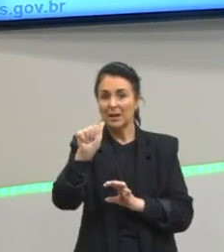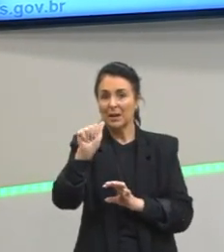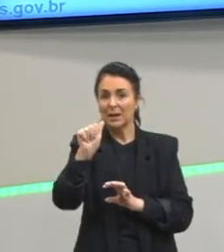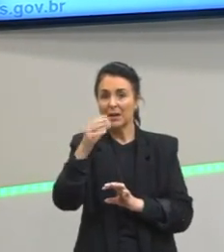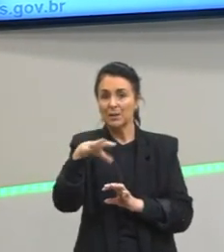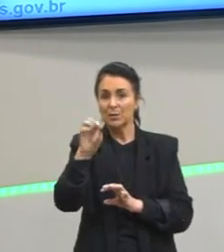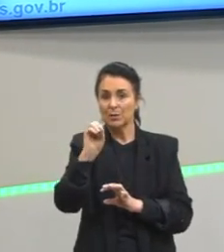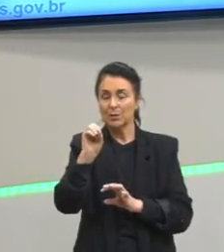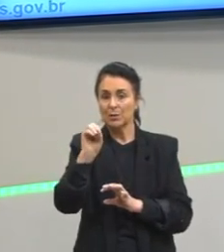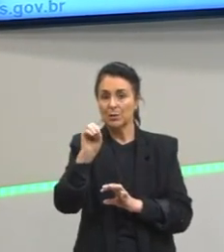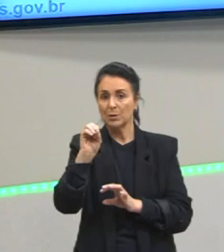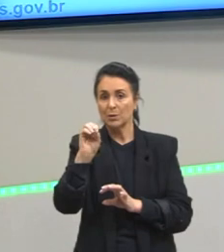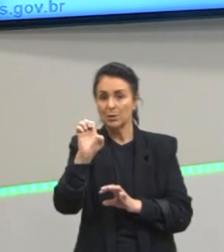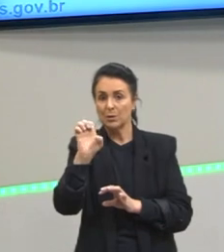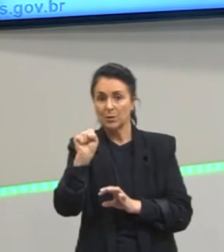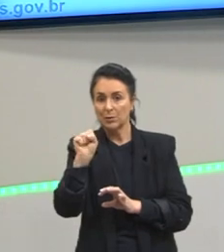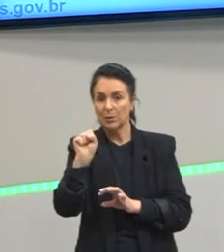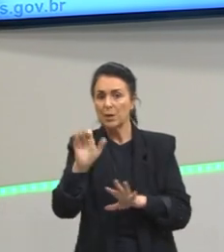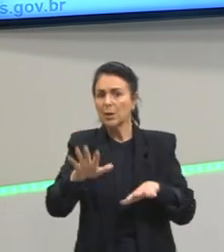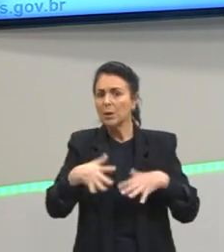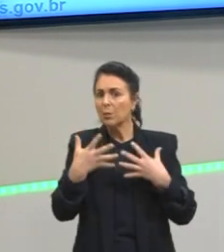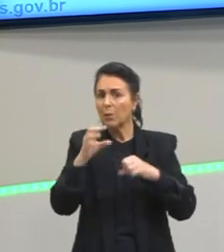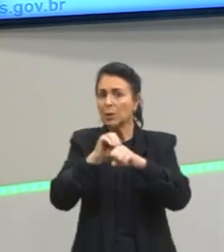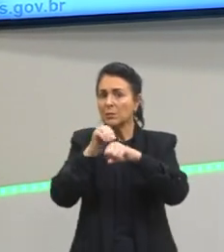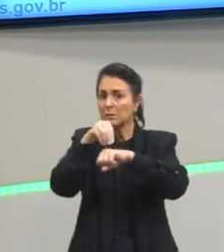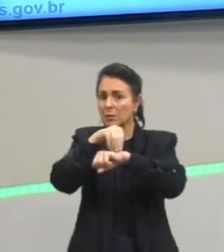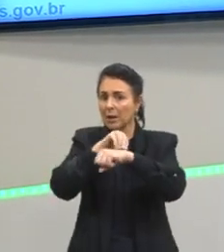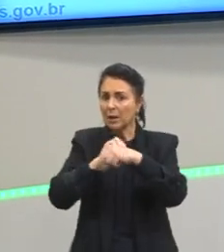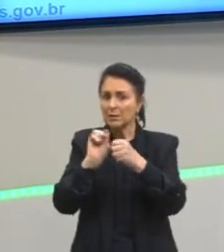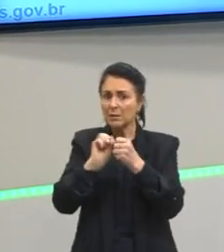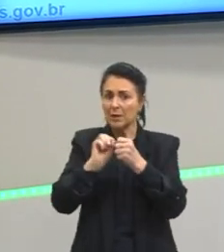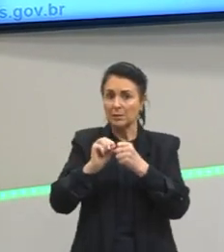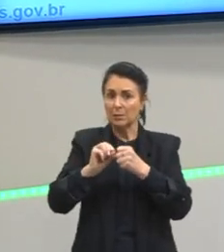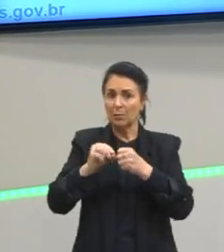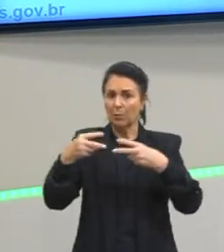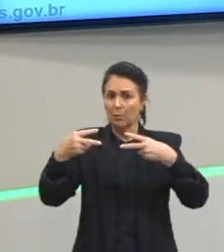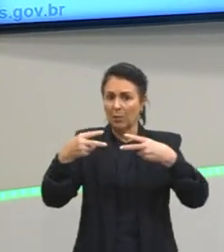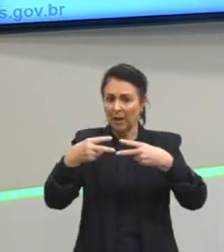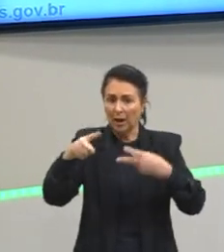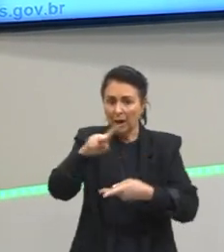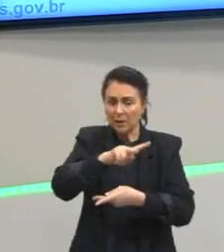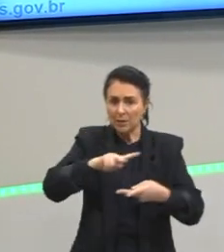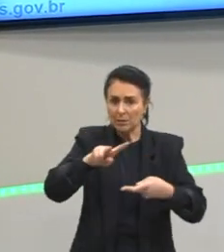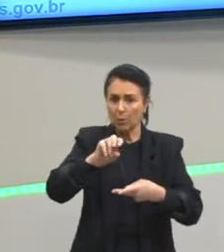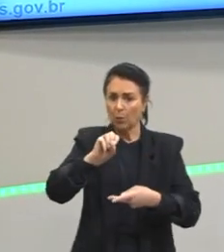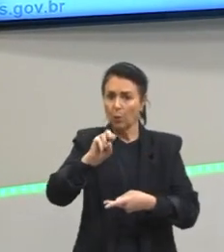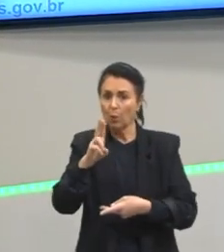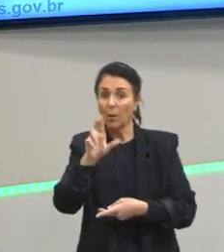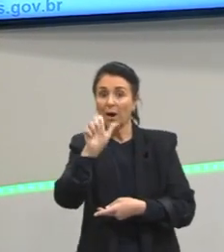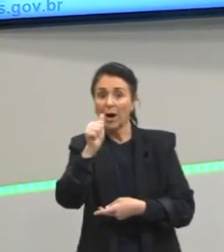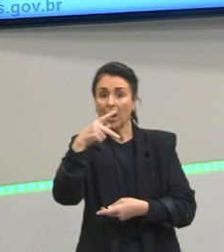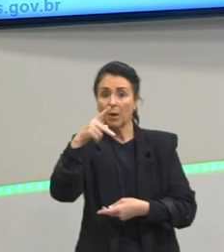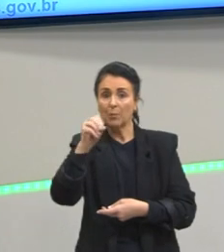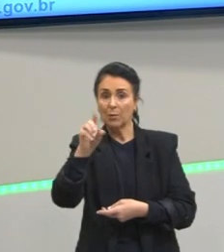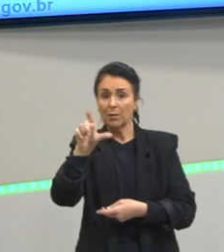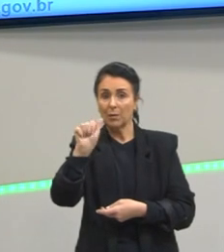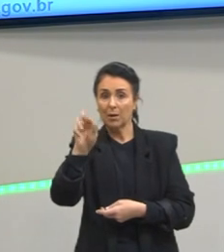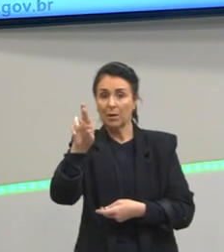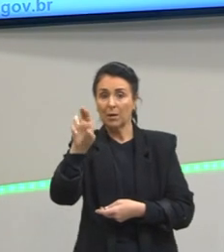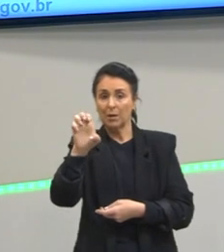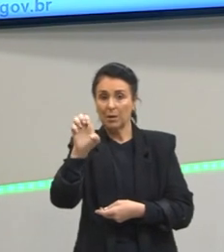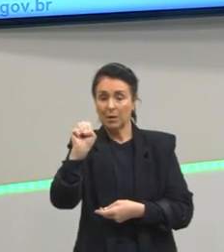fazem essas interações, né? Se são moléculas polares, se são moléculas apolares. Porque as forças